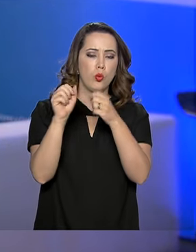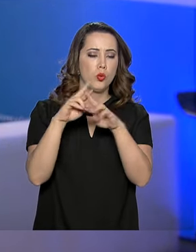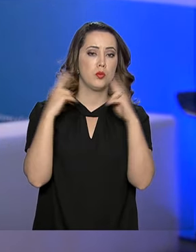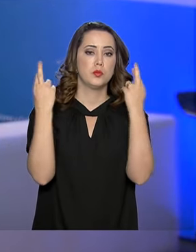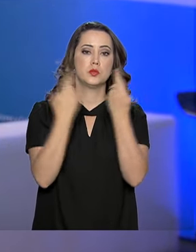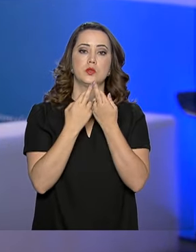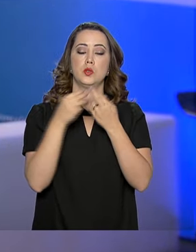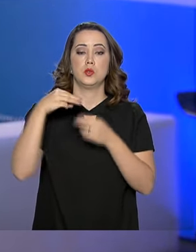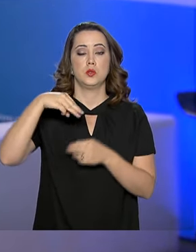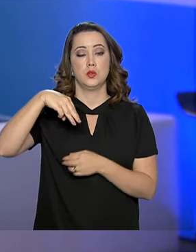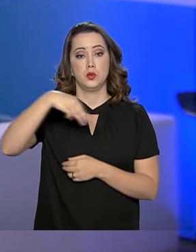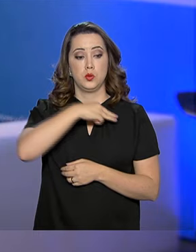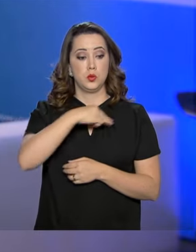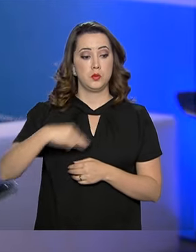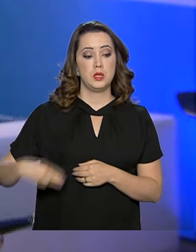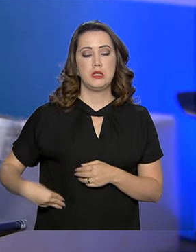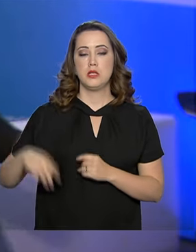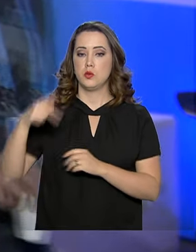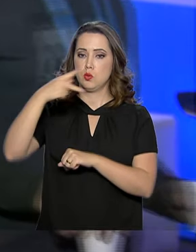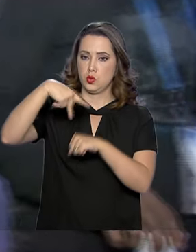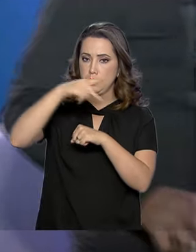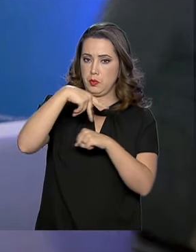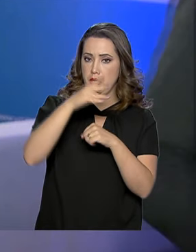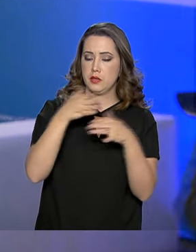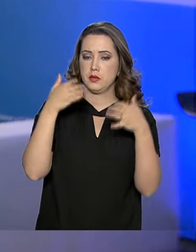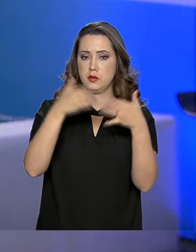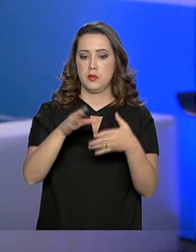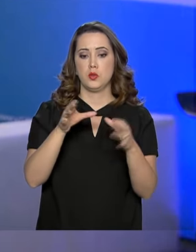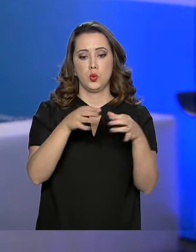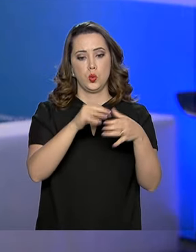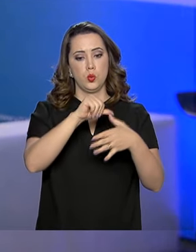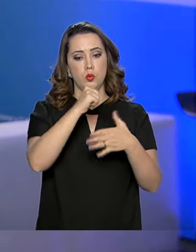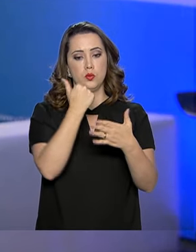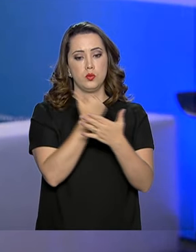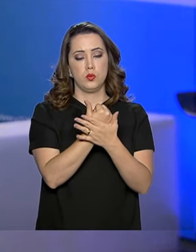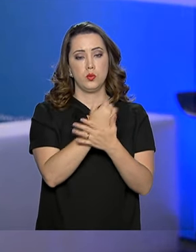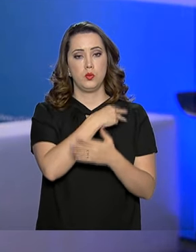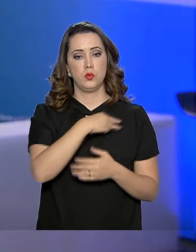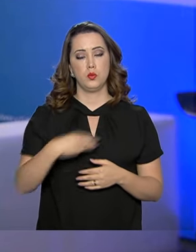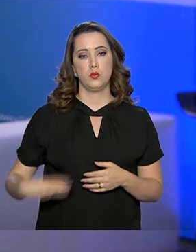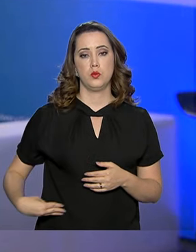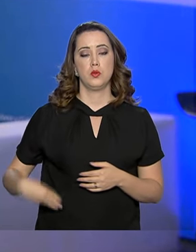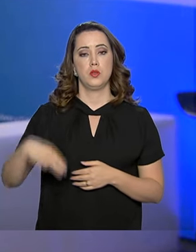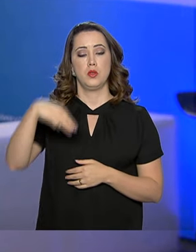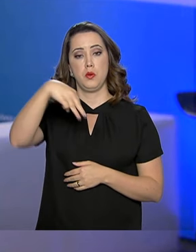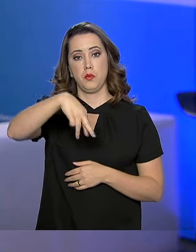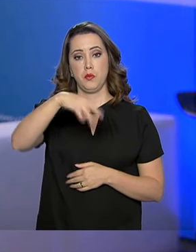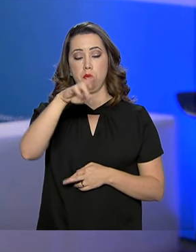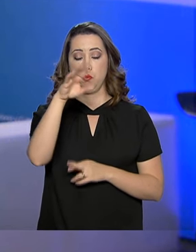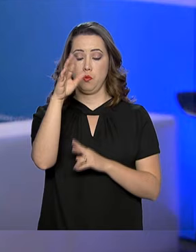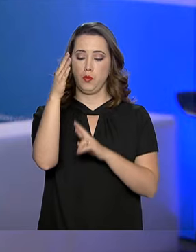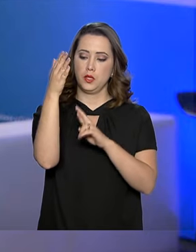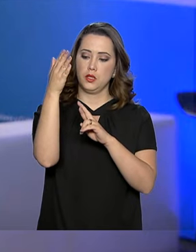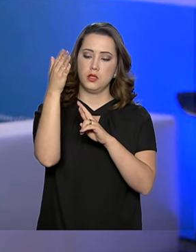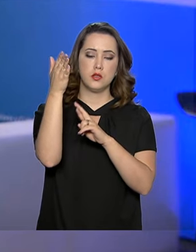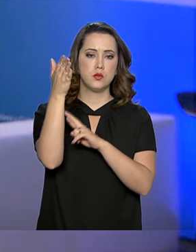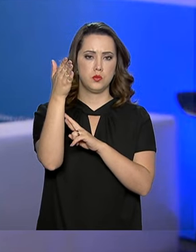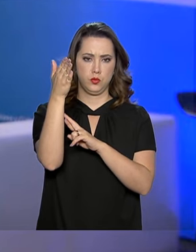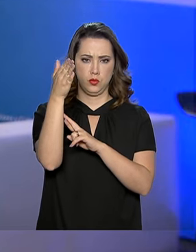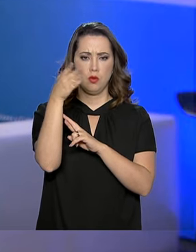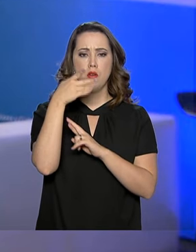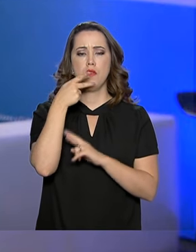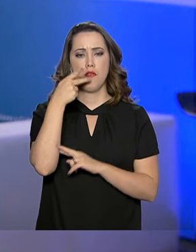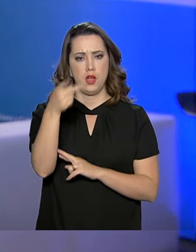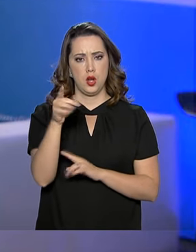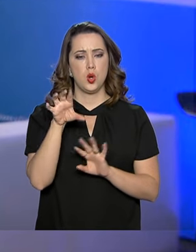ministros de Relações Exteriores dos países que fazem parte do bloco. O ministro de Relações Exteriores do Brasil, Ernesto Araújo, ele